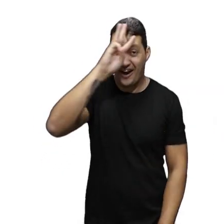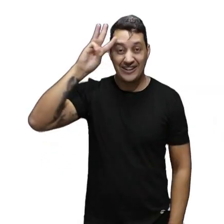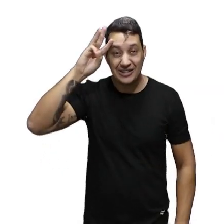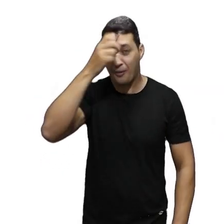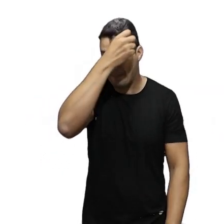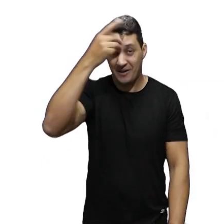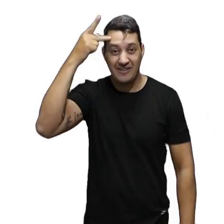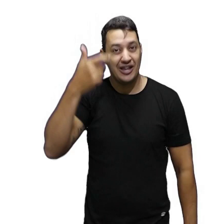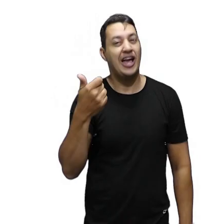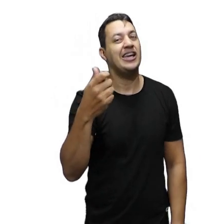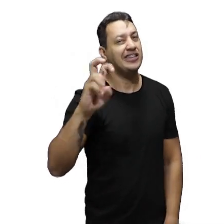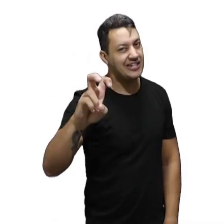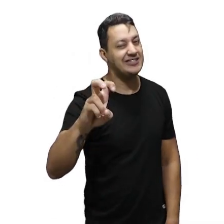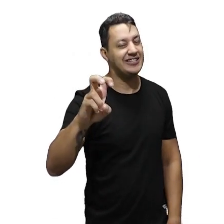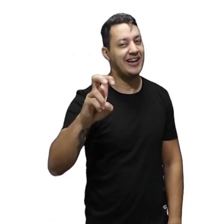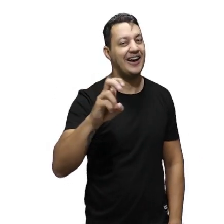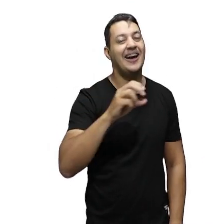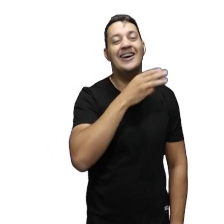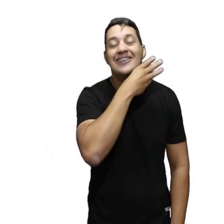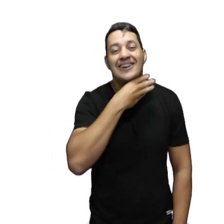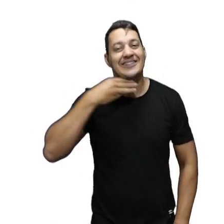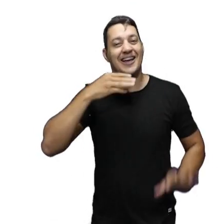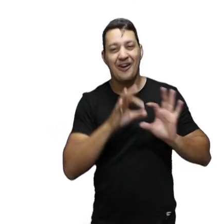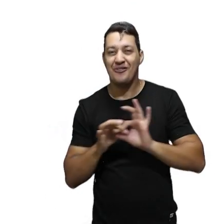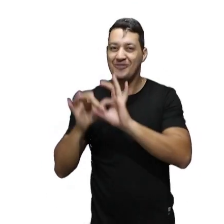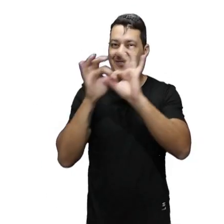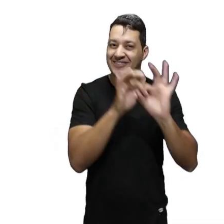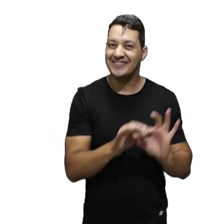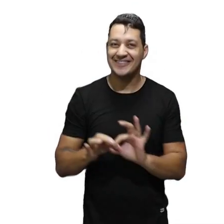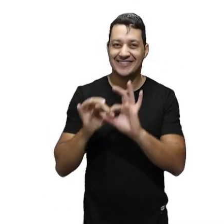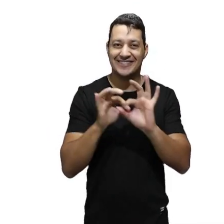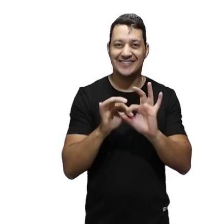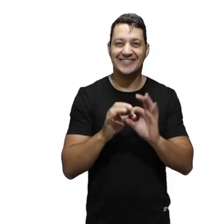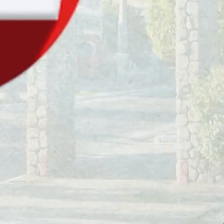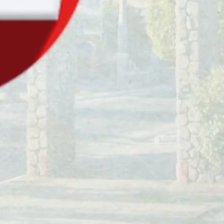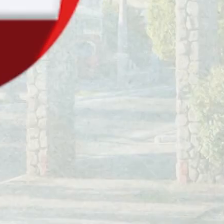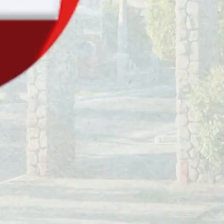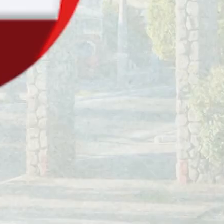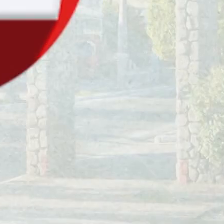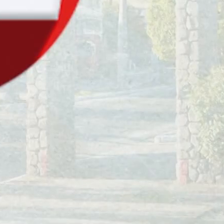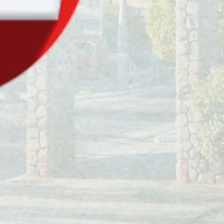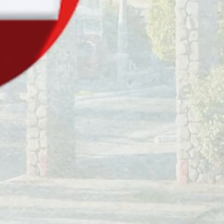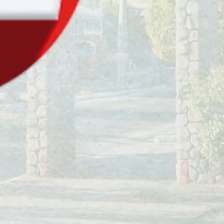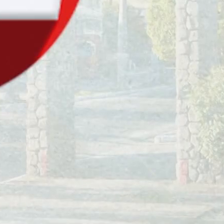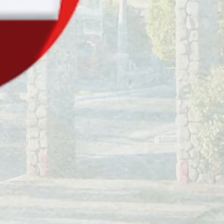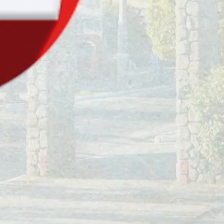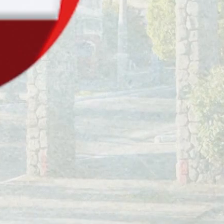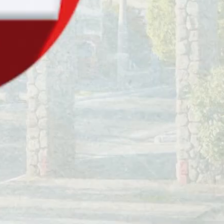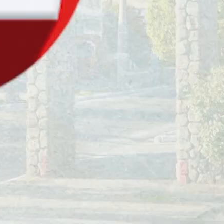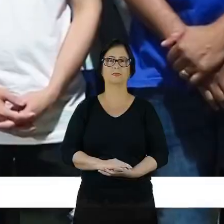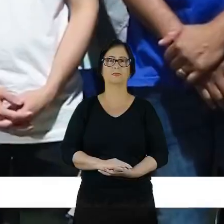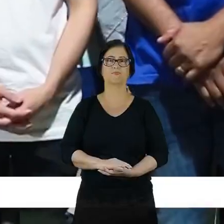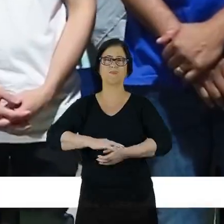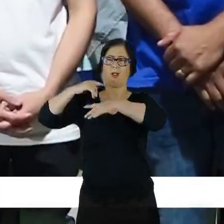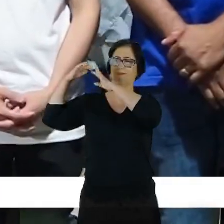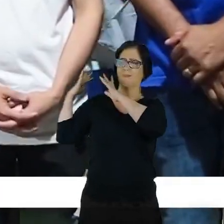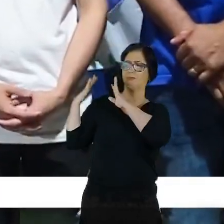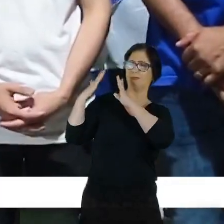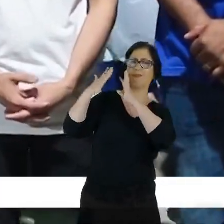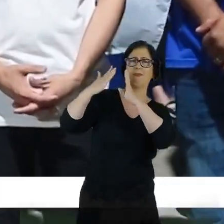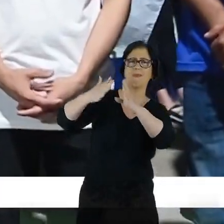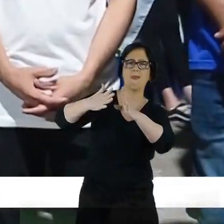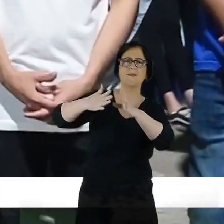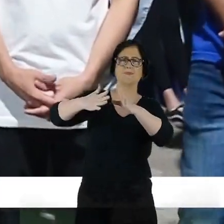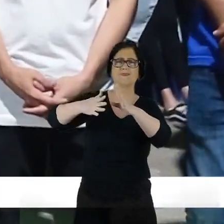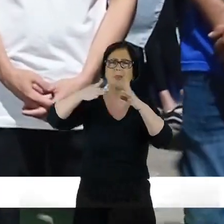Vaguinho, prefeito, 15, vice, Marcelo Canela. 22! Por onde nós